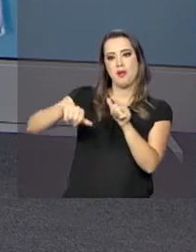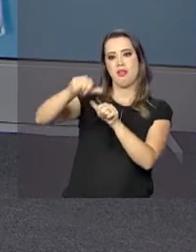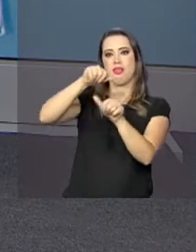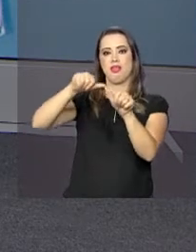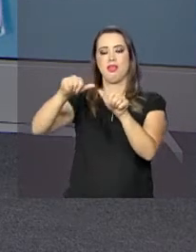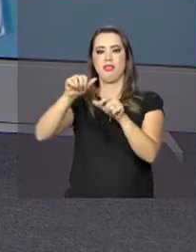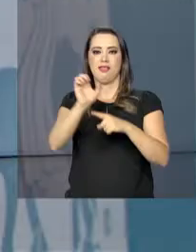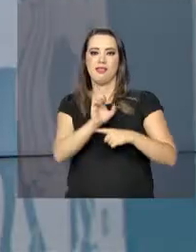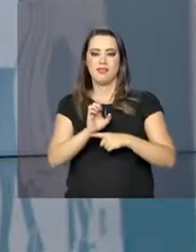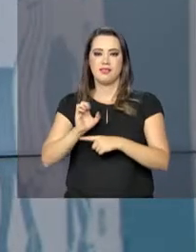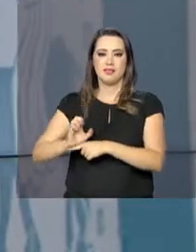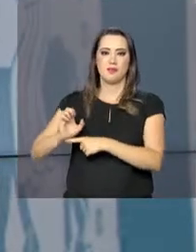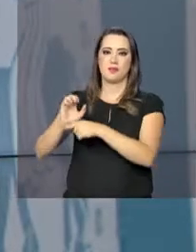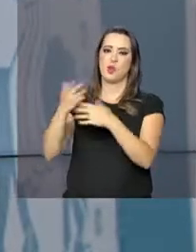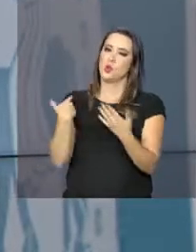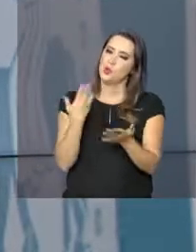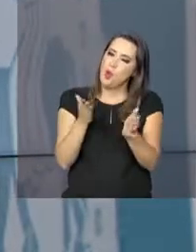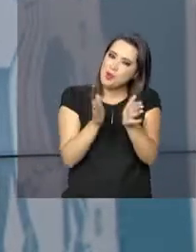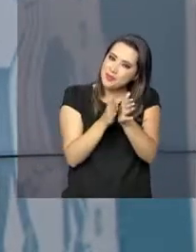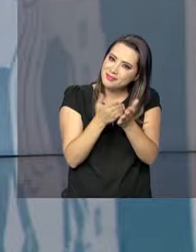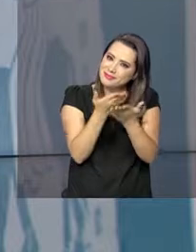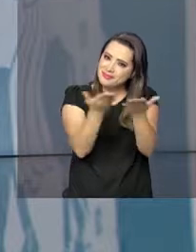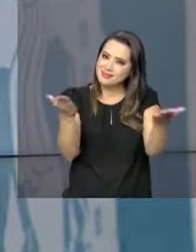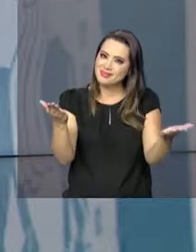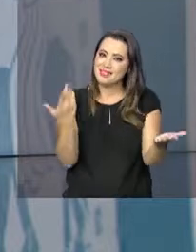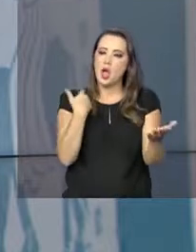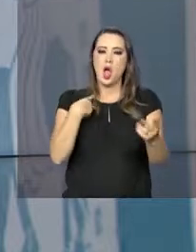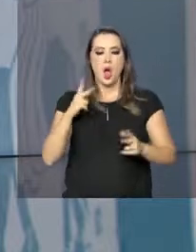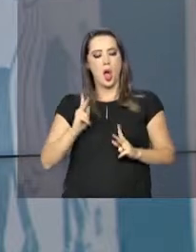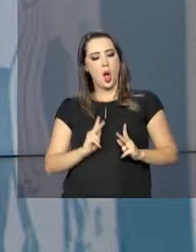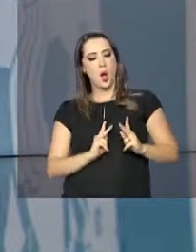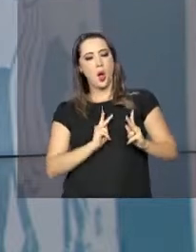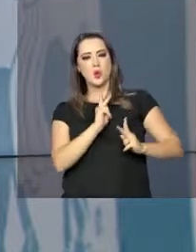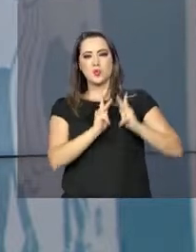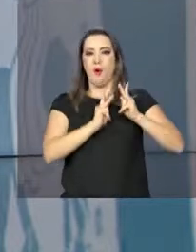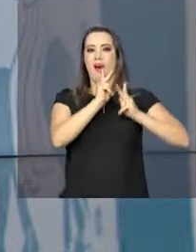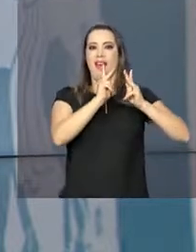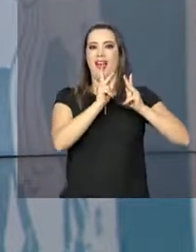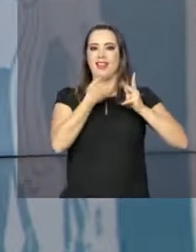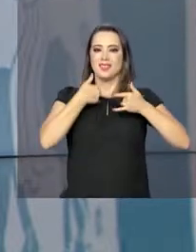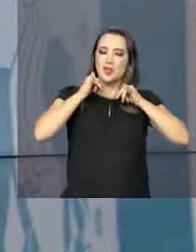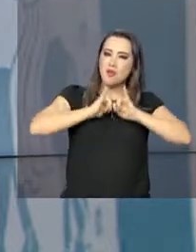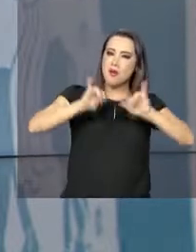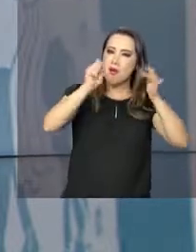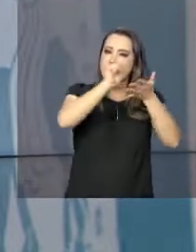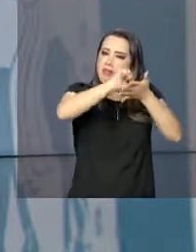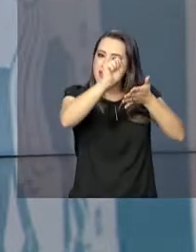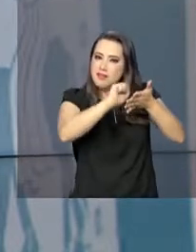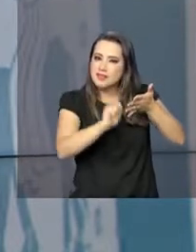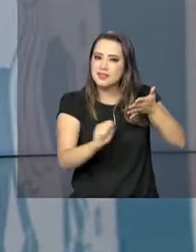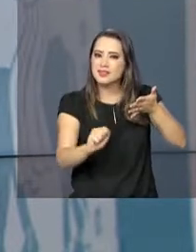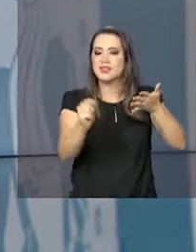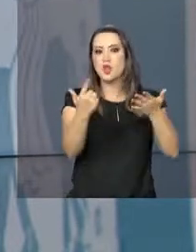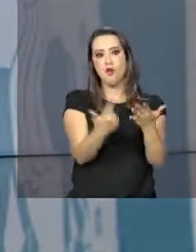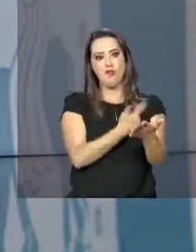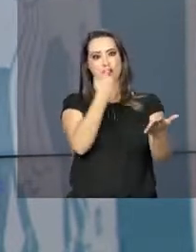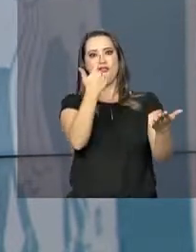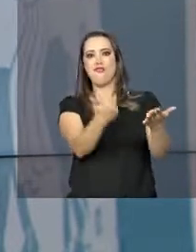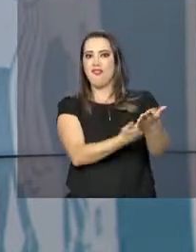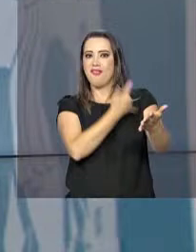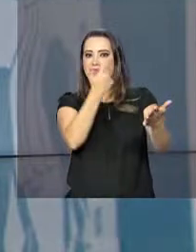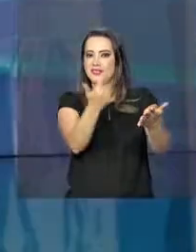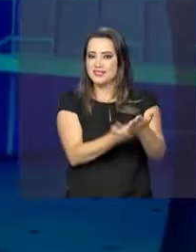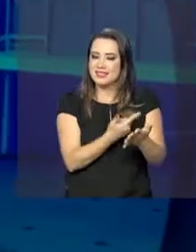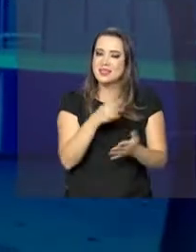migração. Os nossos parabéns, então, aos poetas, declamadores, editores, ilustradores e folheteiros por este